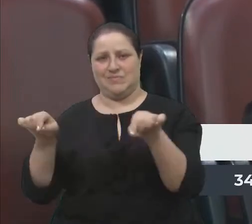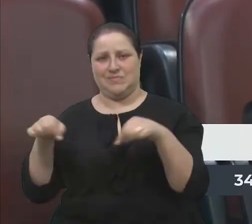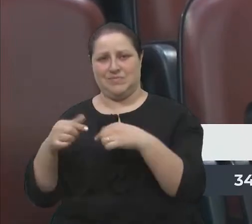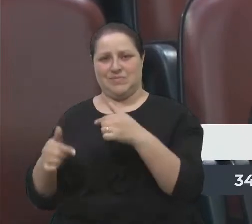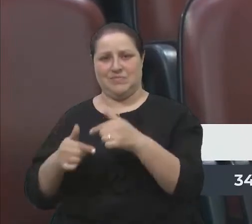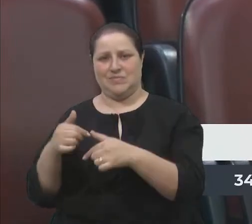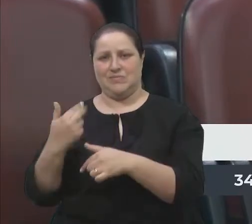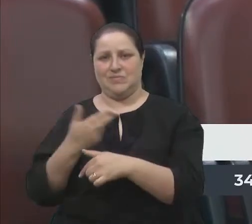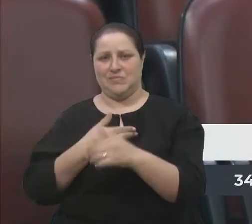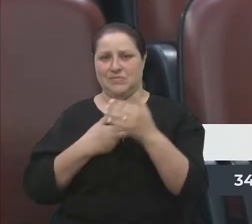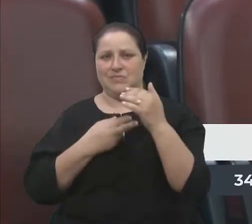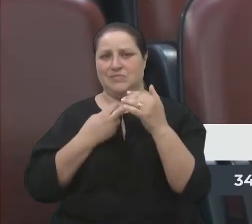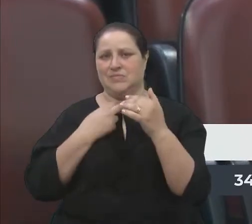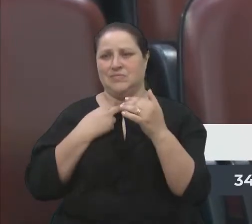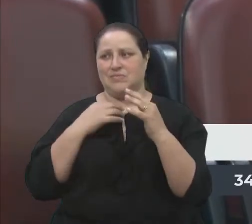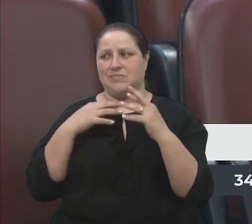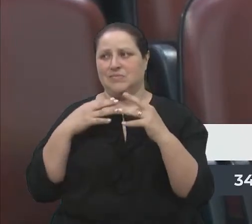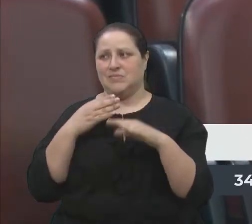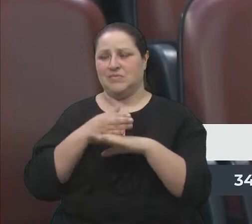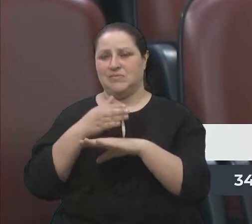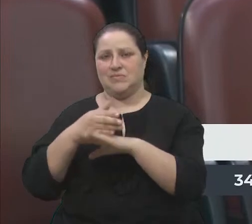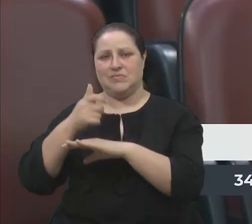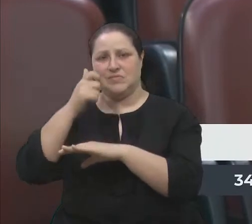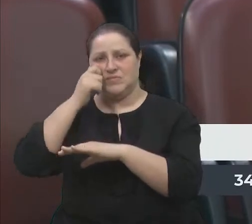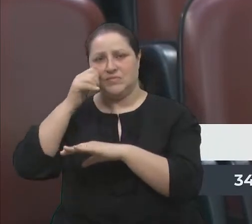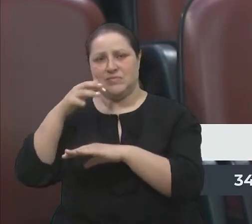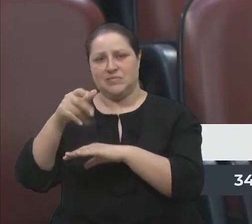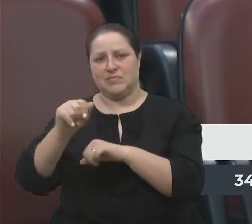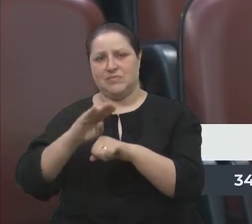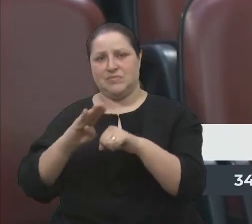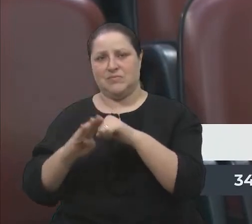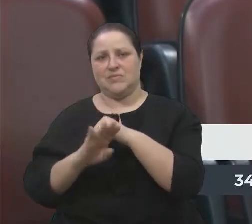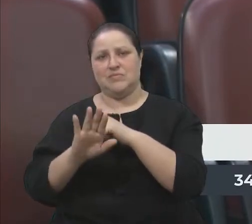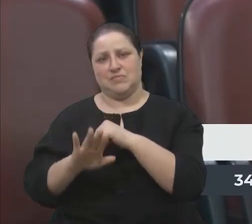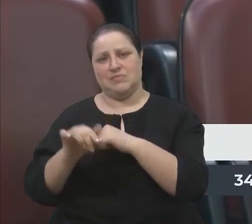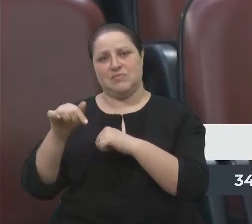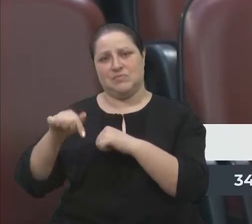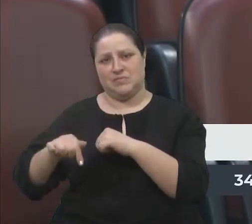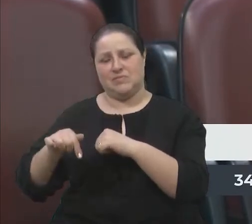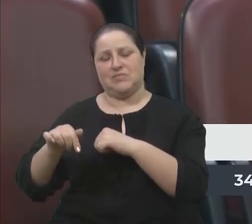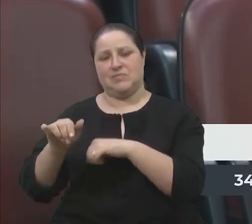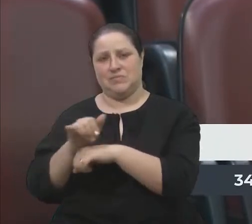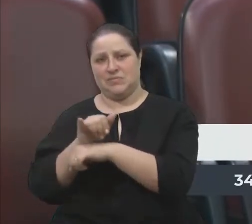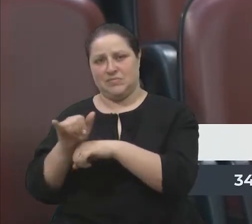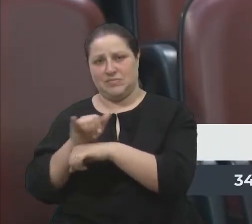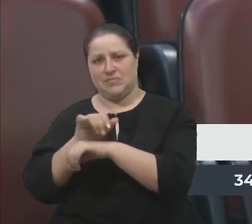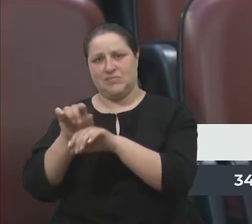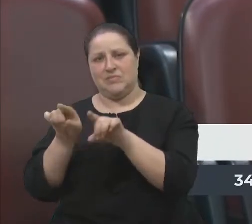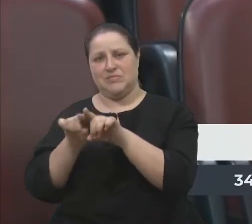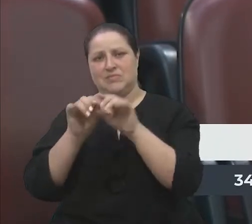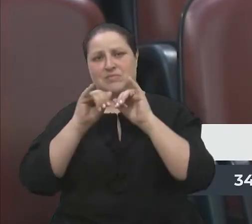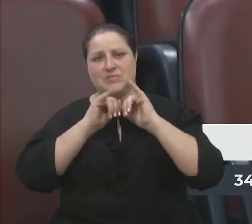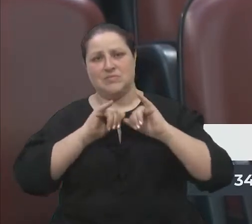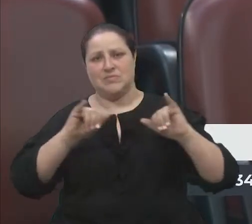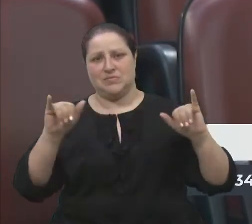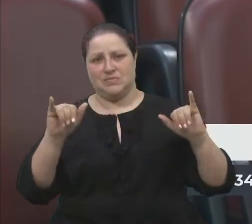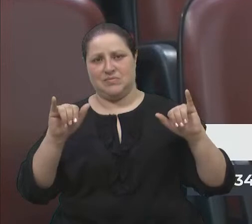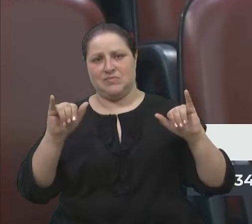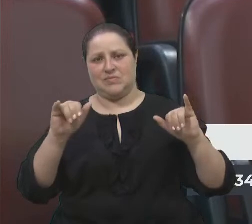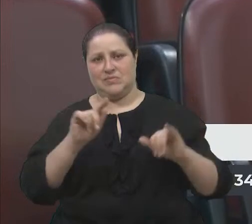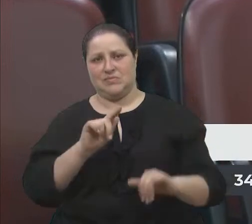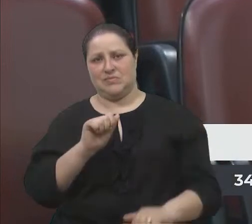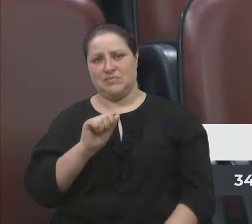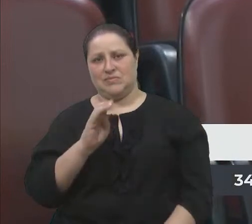todos os bairros de Caxias do Sul. Mas, através do gabinete online, da divulgação do gabinete online, a nossa